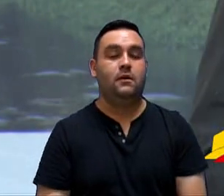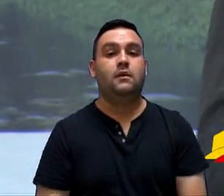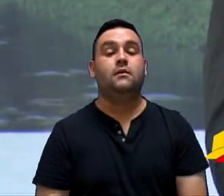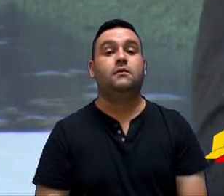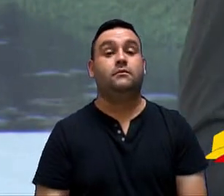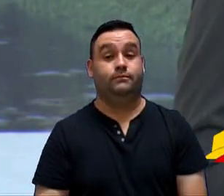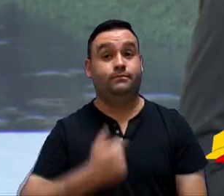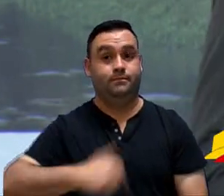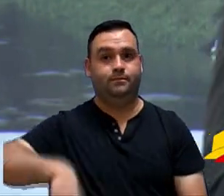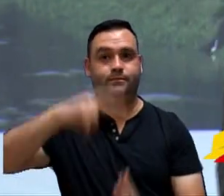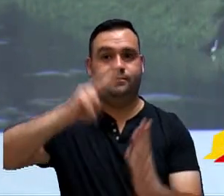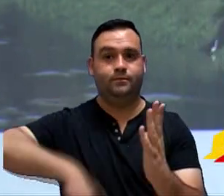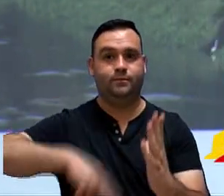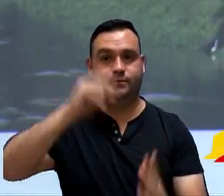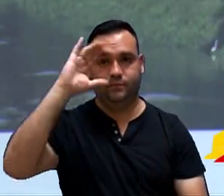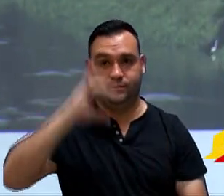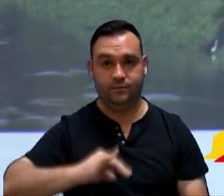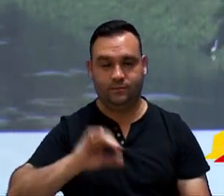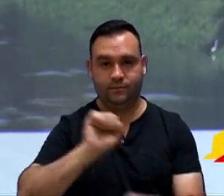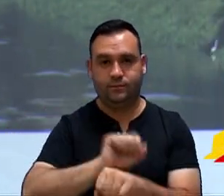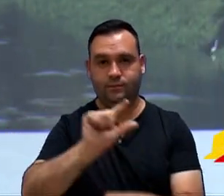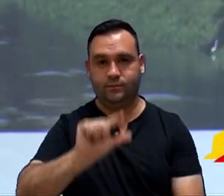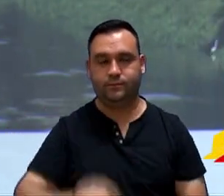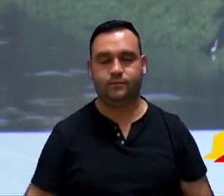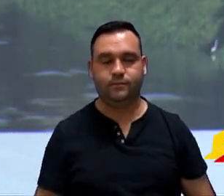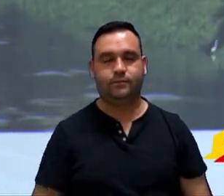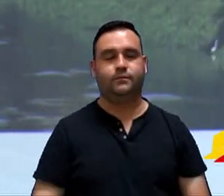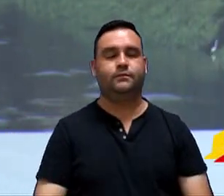Vou ler para a vereadora Iara, só um minutinho, vereador.